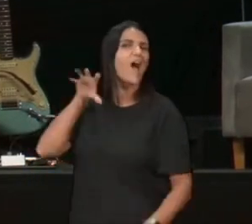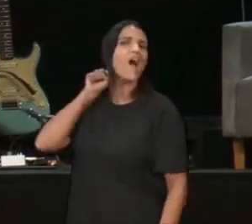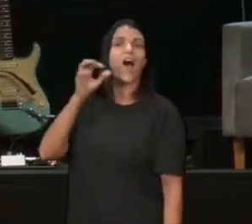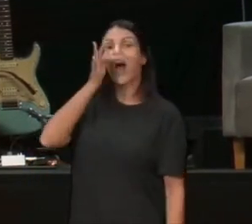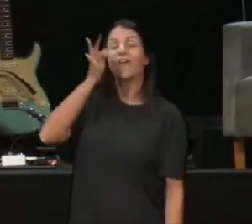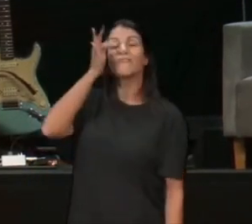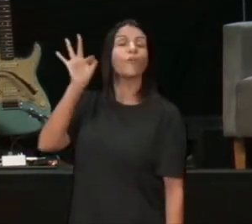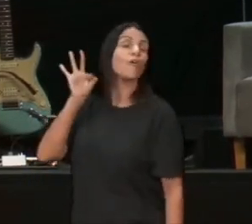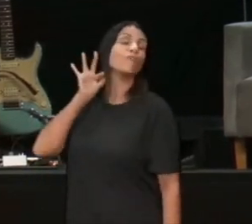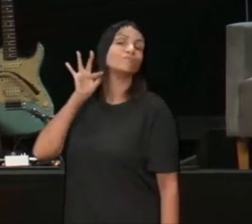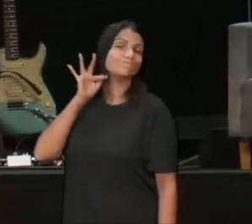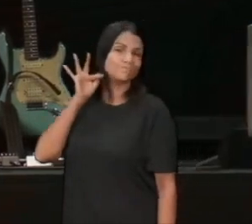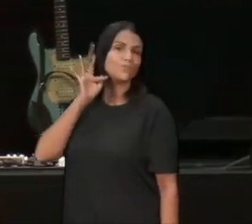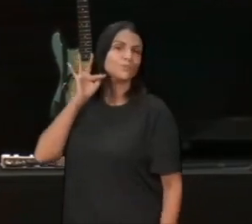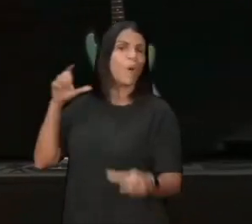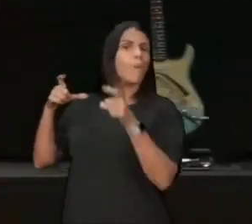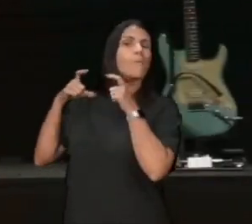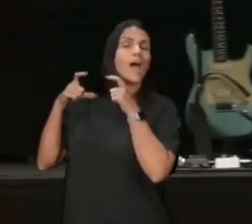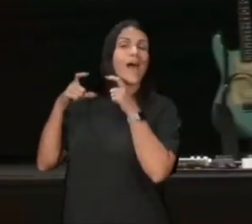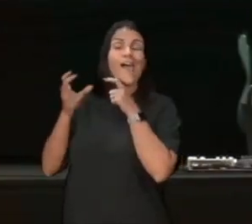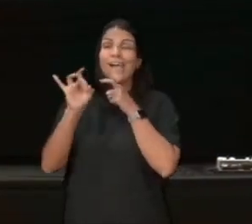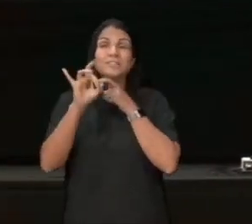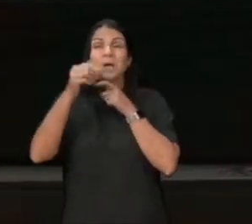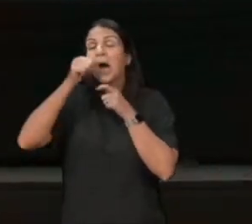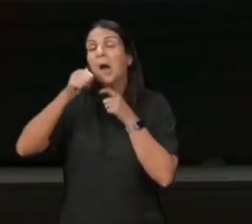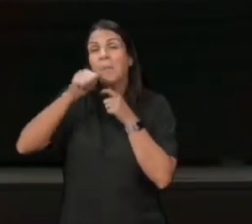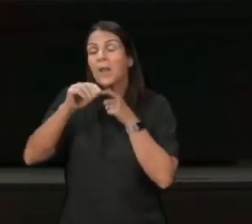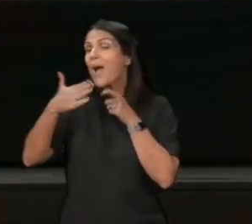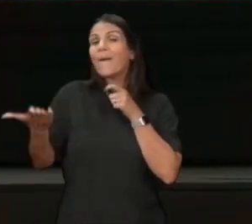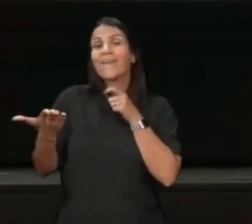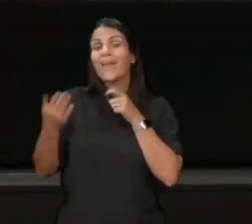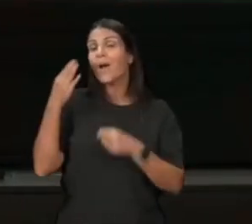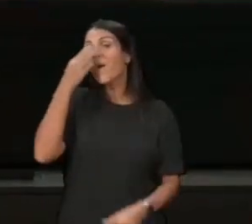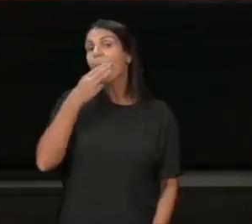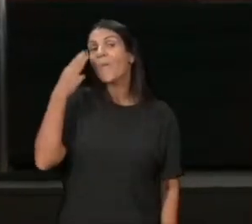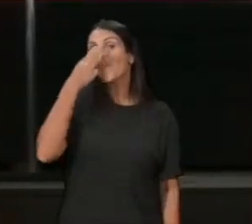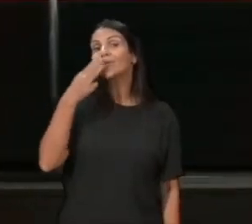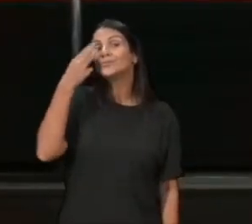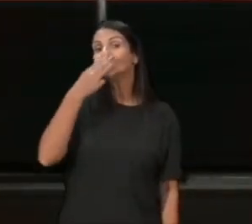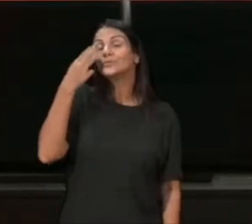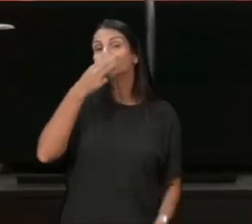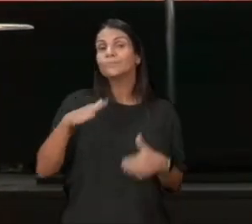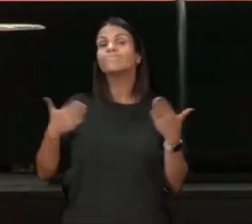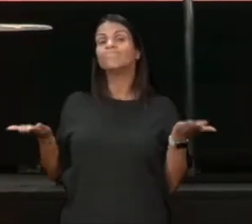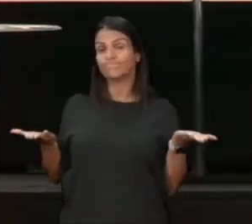aquela mulher que botava florzona no pescoço, era uma prostituta, era chamada a novela de quenga,